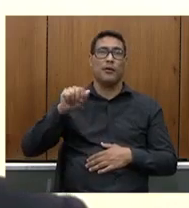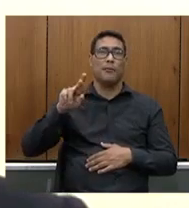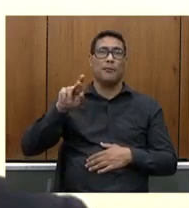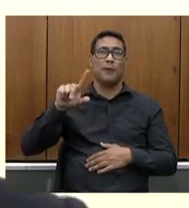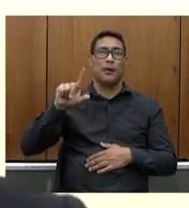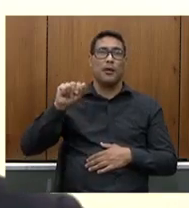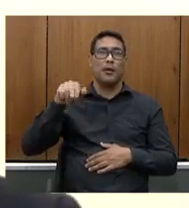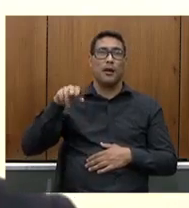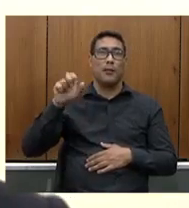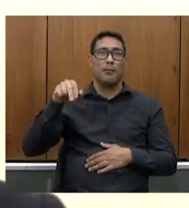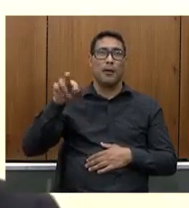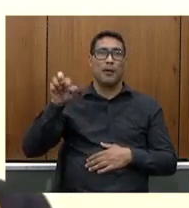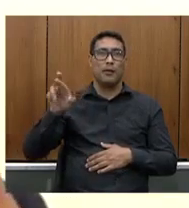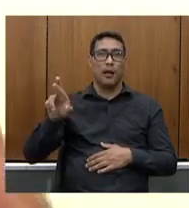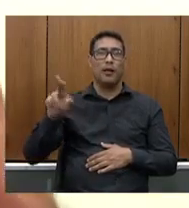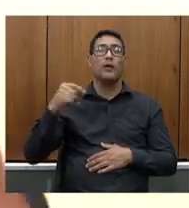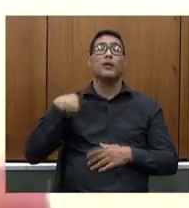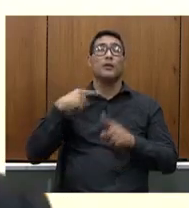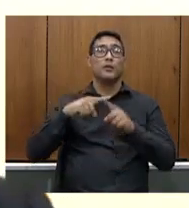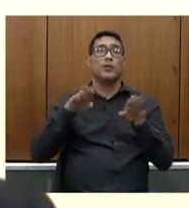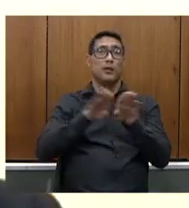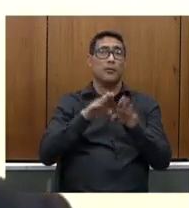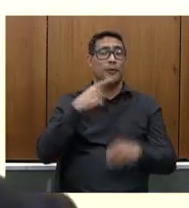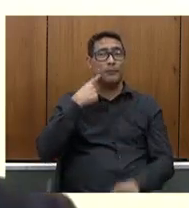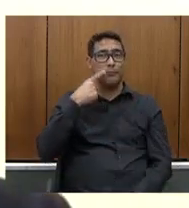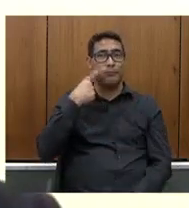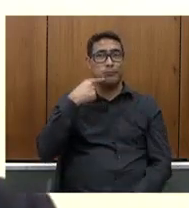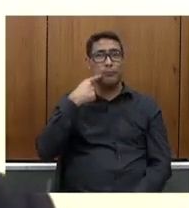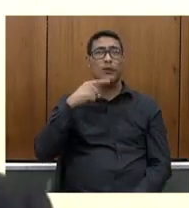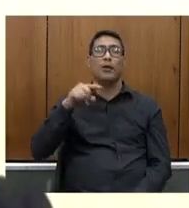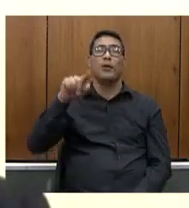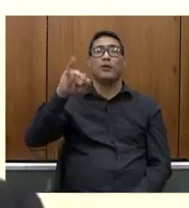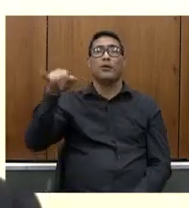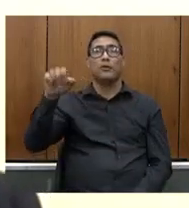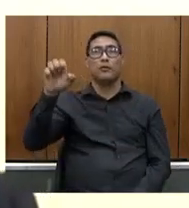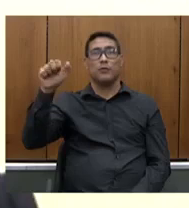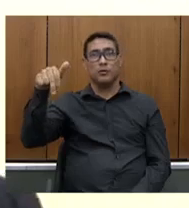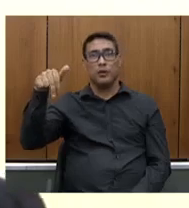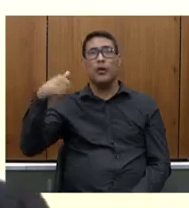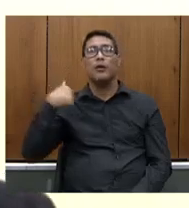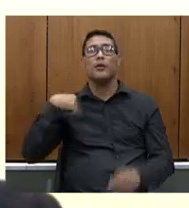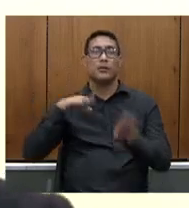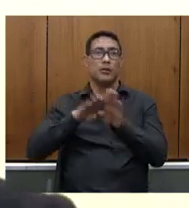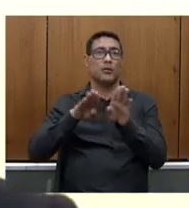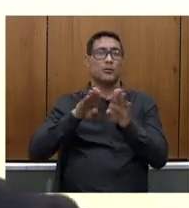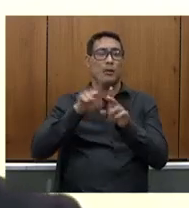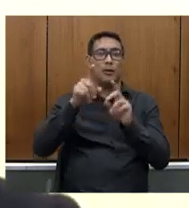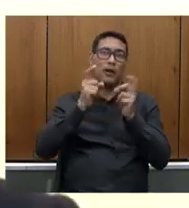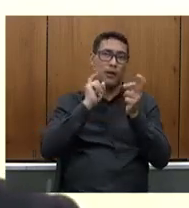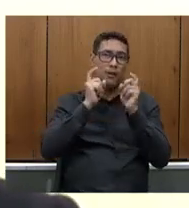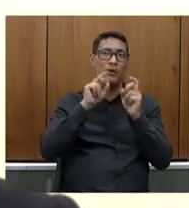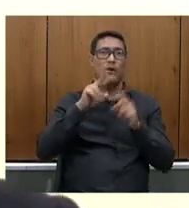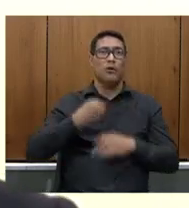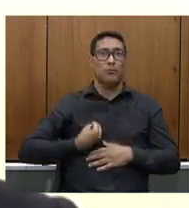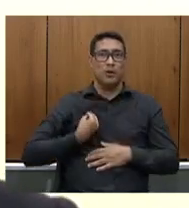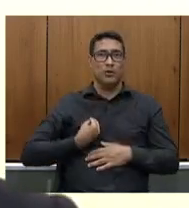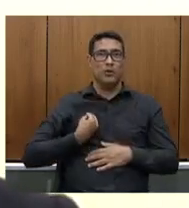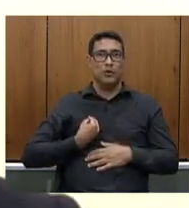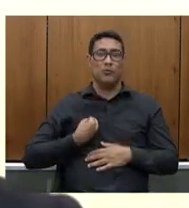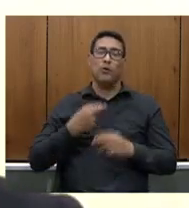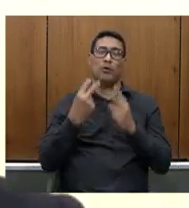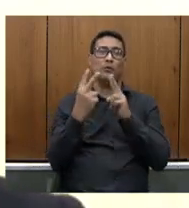como foi o meu caso e do deputado Jean Freire do deputado Dalmo que em parte da reunião participou virtualmente